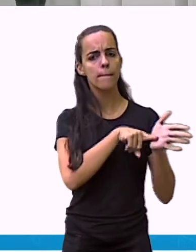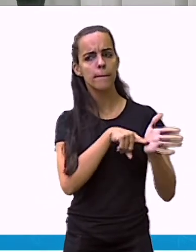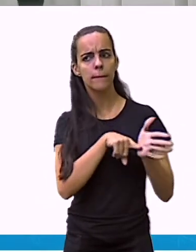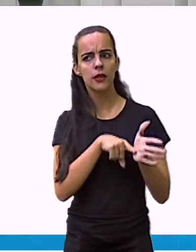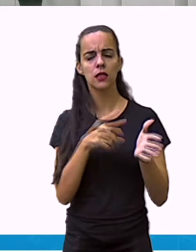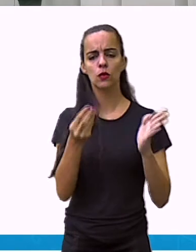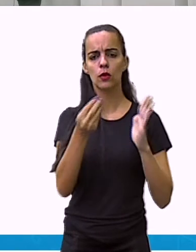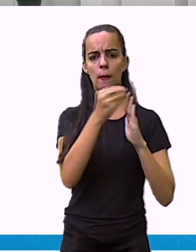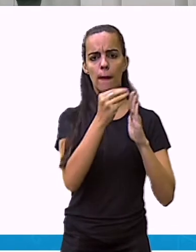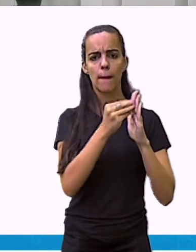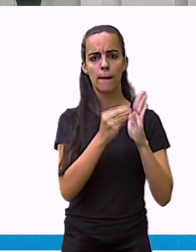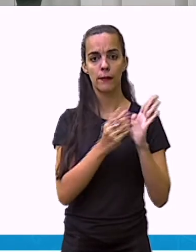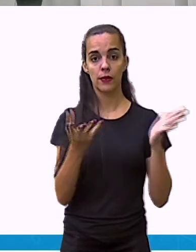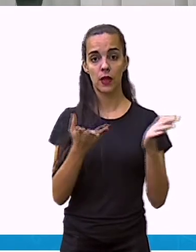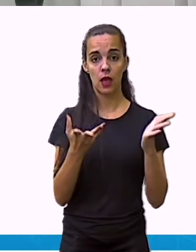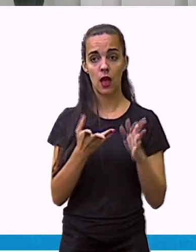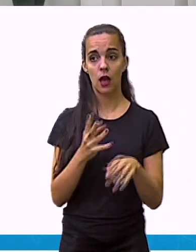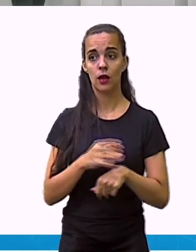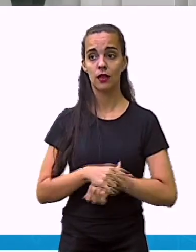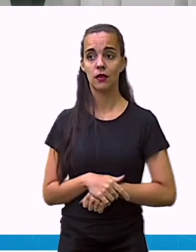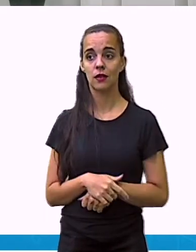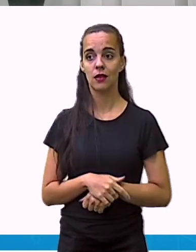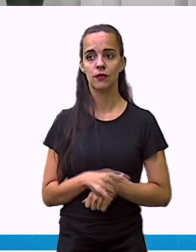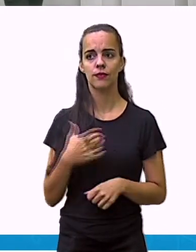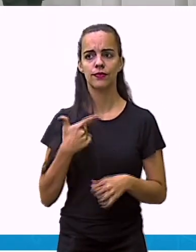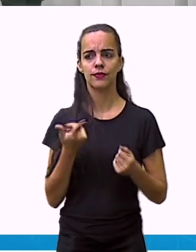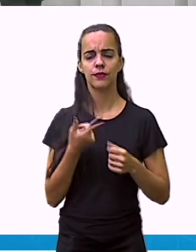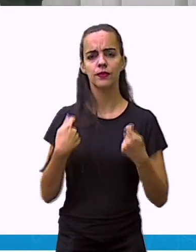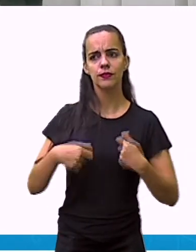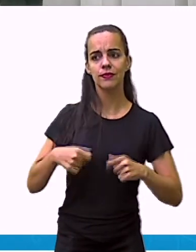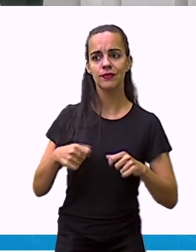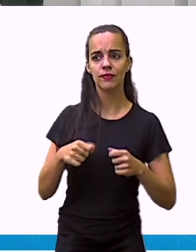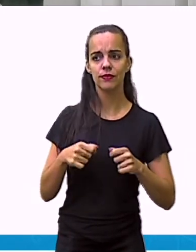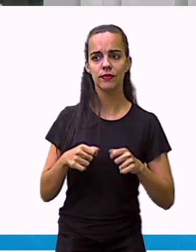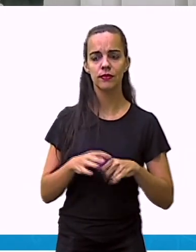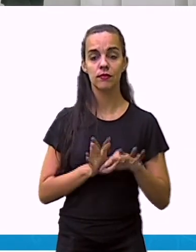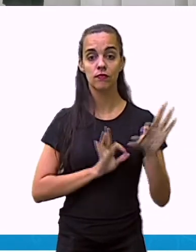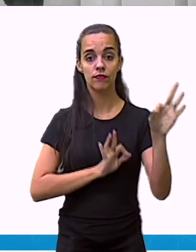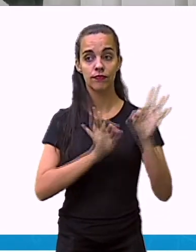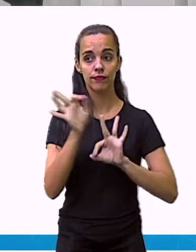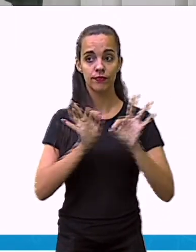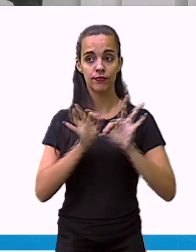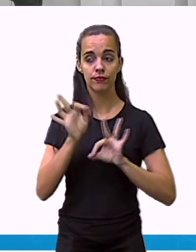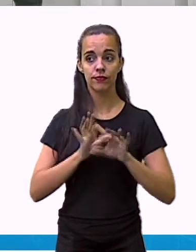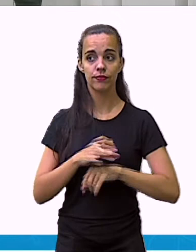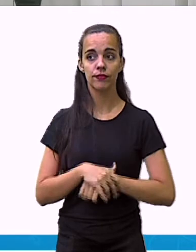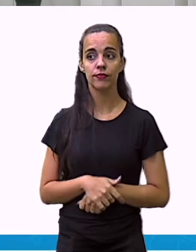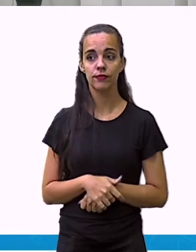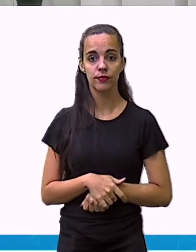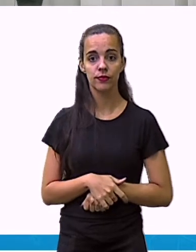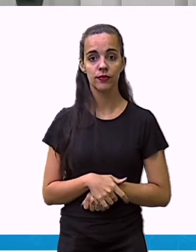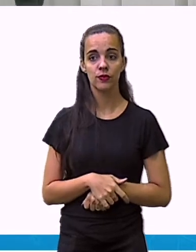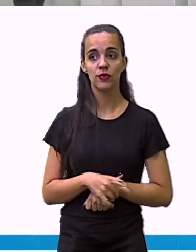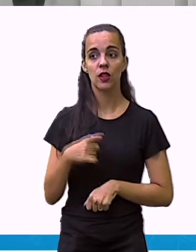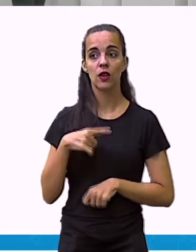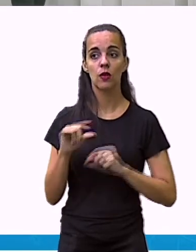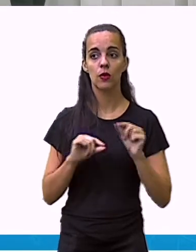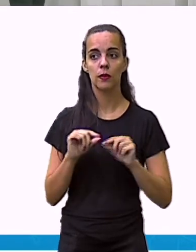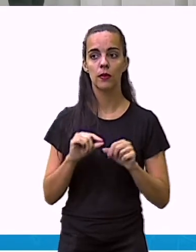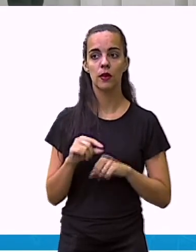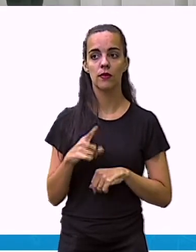agora nós vamos organizar. A primeira coisa que nós precisamos organizar agora vai ser o quê?